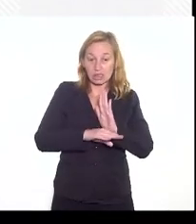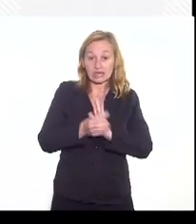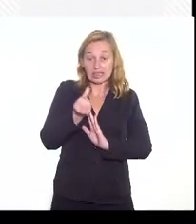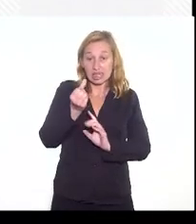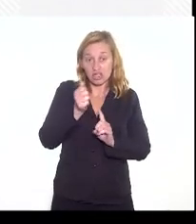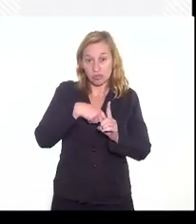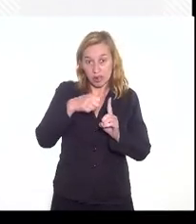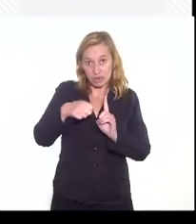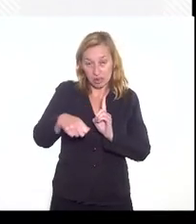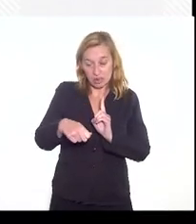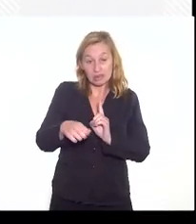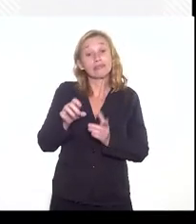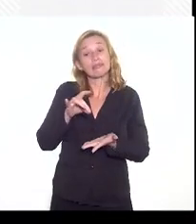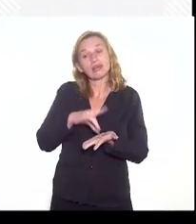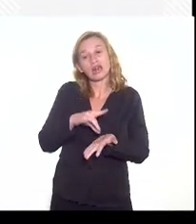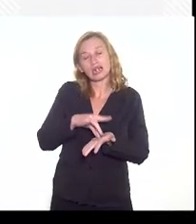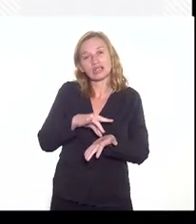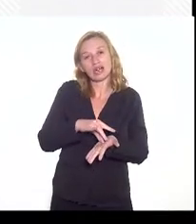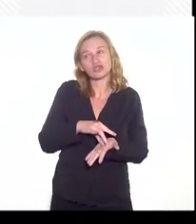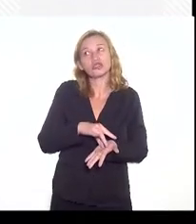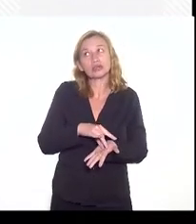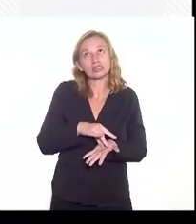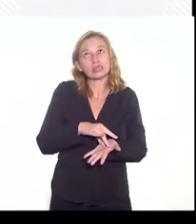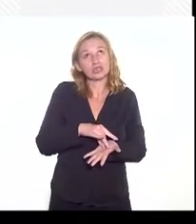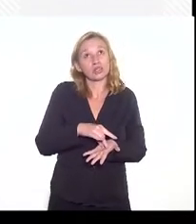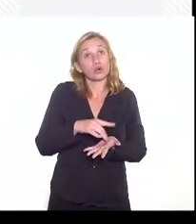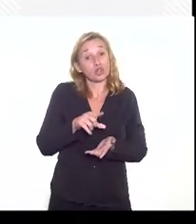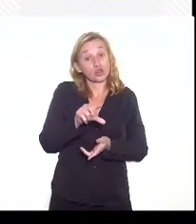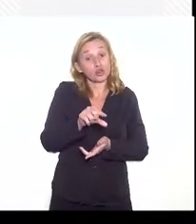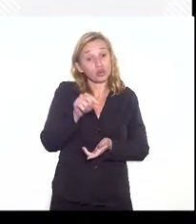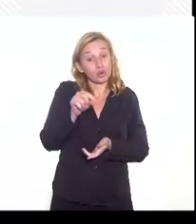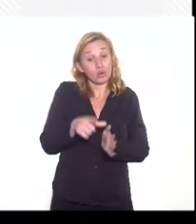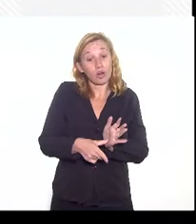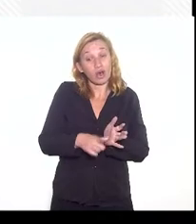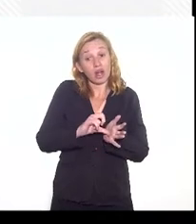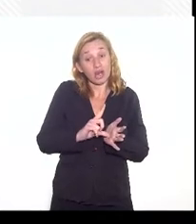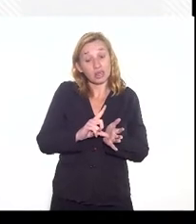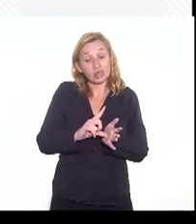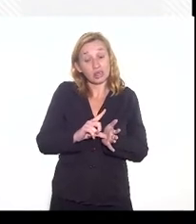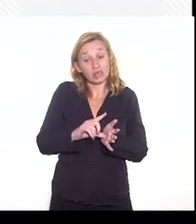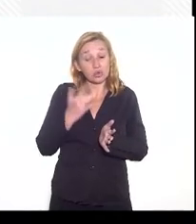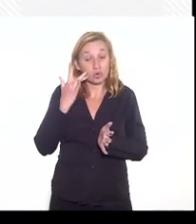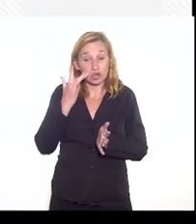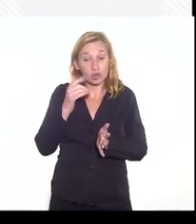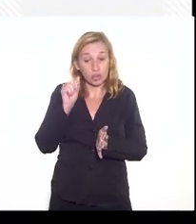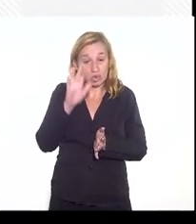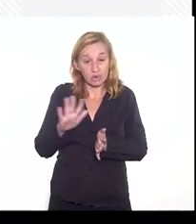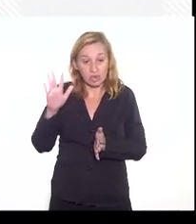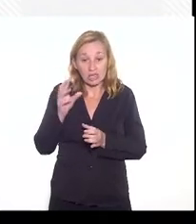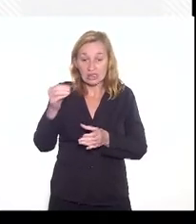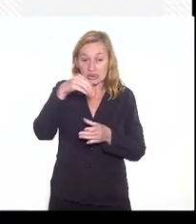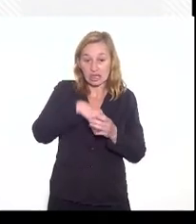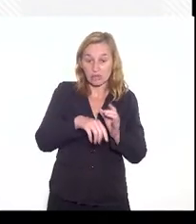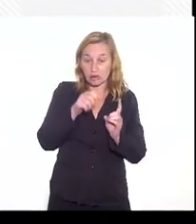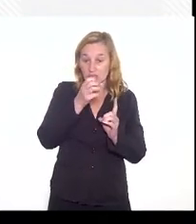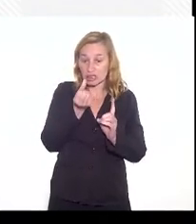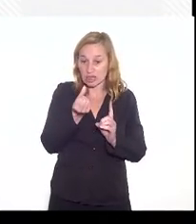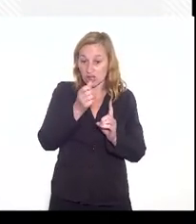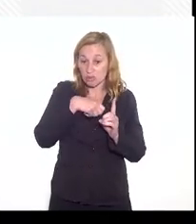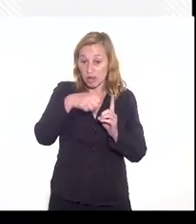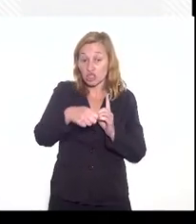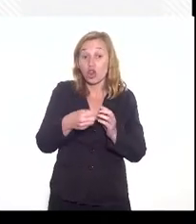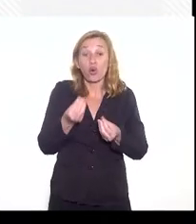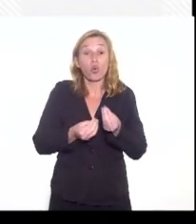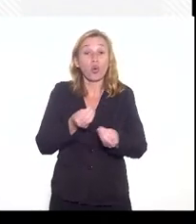gente na realidade estabeleceu com o Tesouro Nacional é dentro desses seis meses como é que a gente